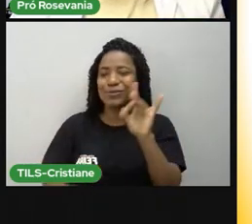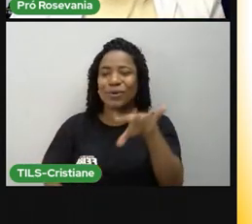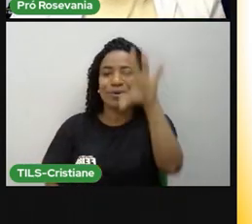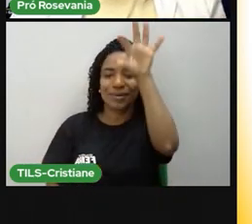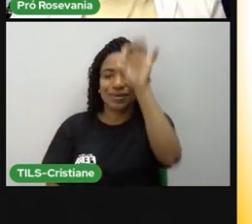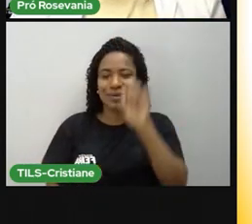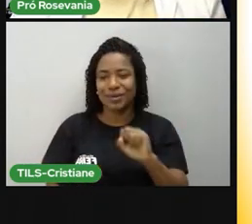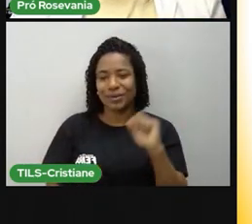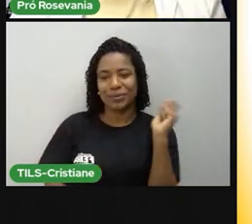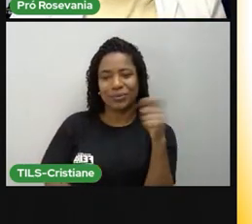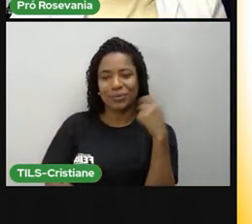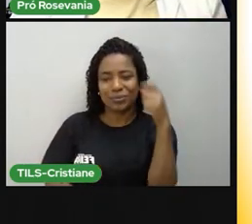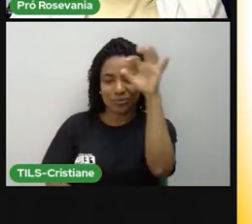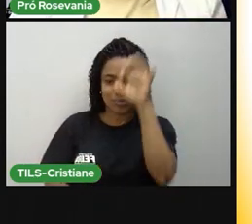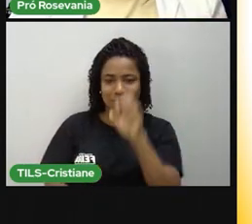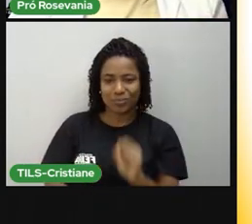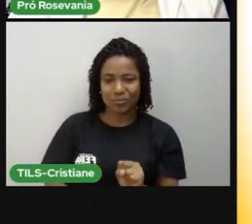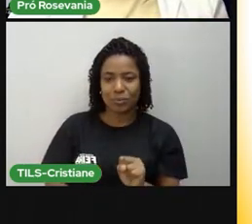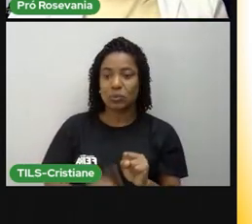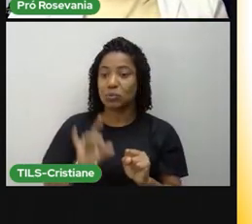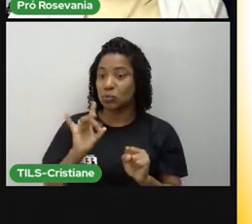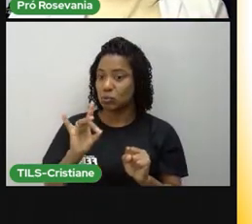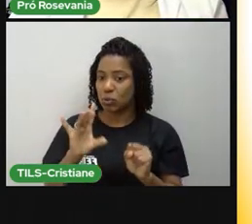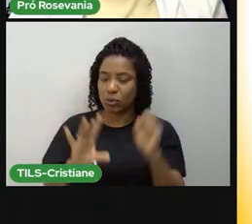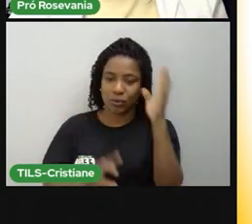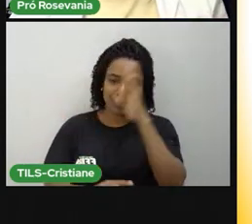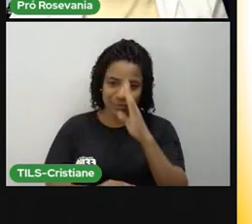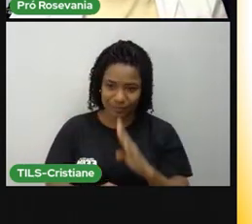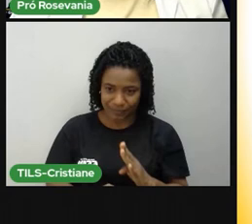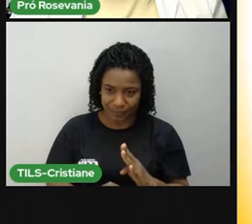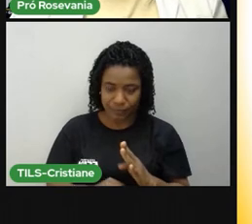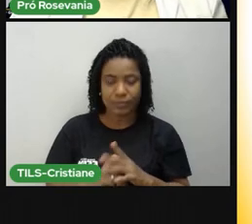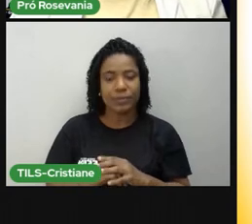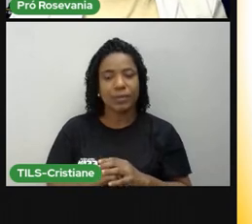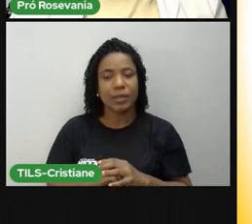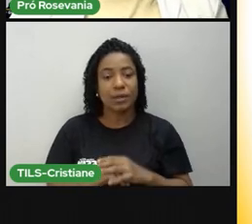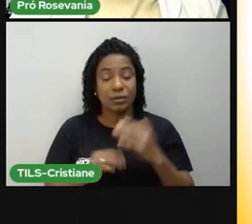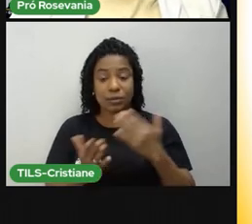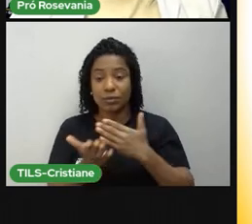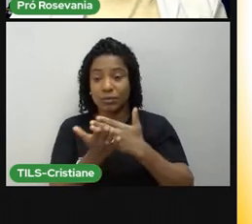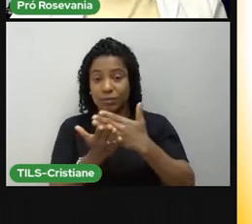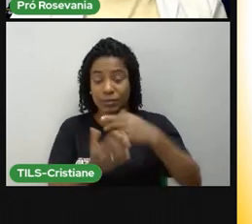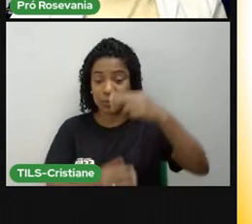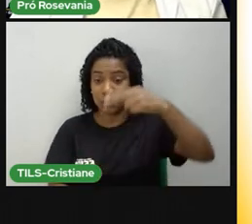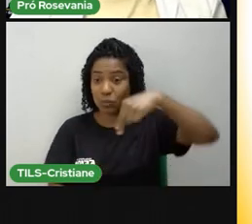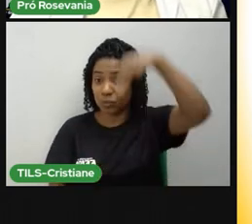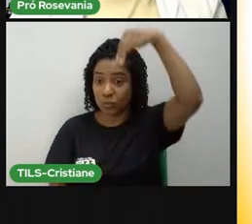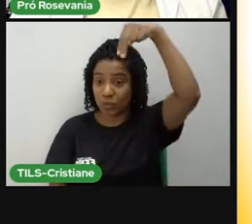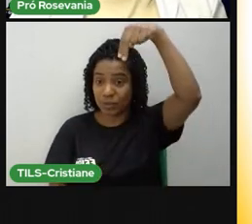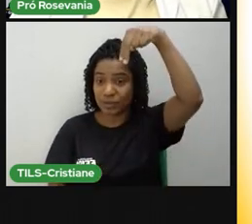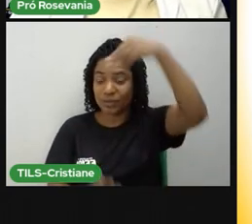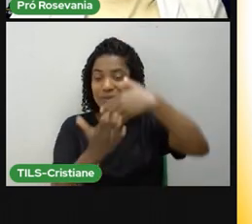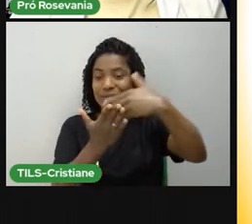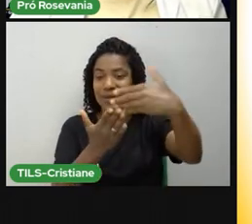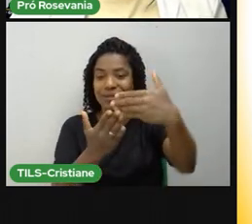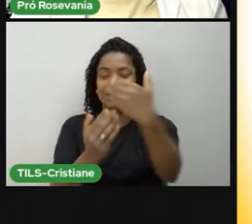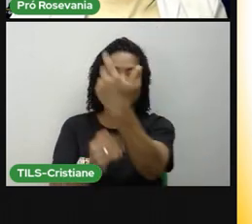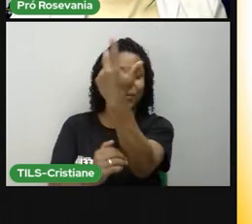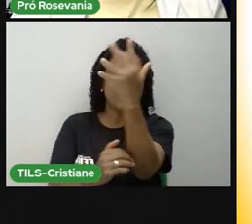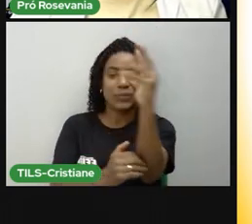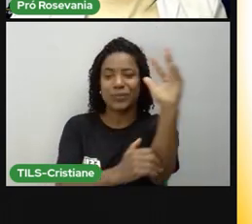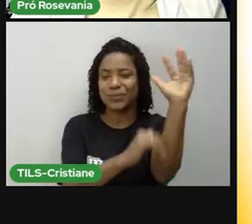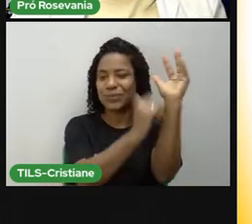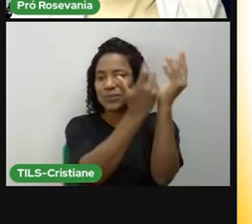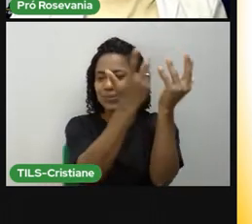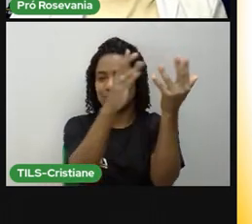nossa característica é quentinha, de sempre quentinha. Então, o é eu vou ter? O início do outono no hemisfério norte e a primavera no hemisfério sul, com as mesmas